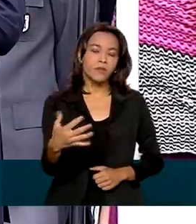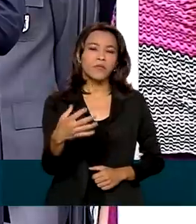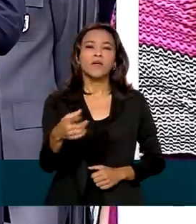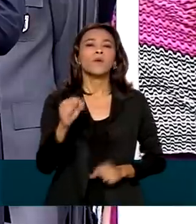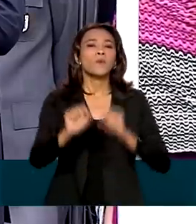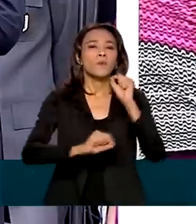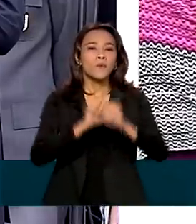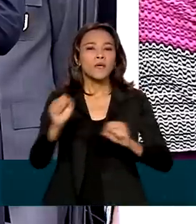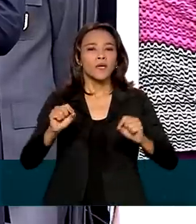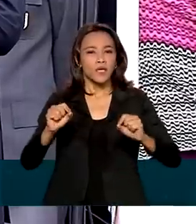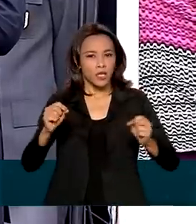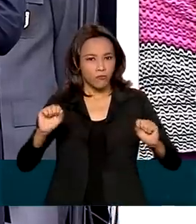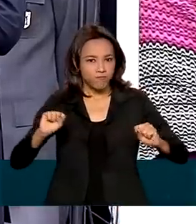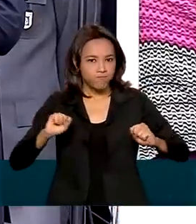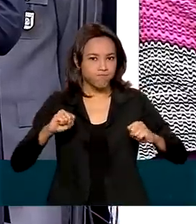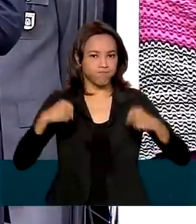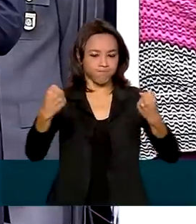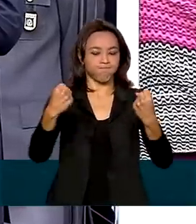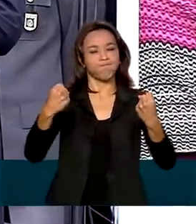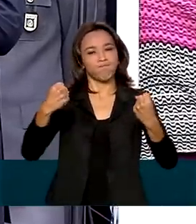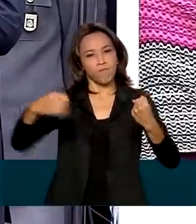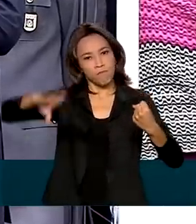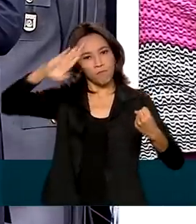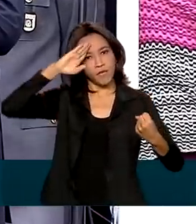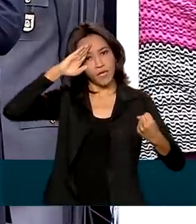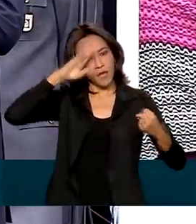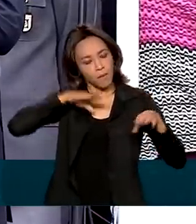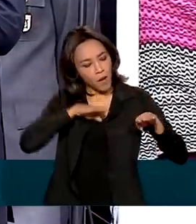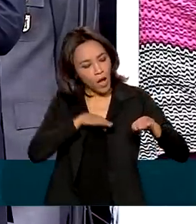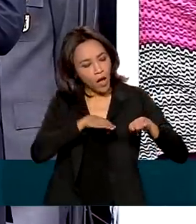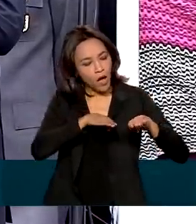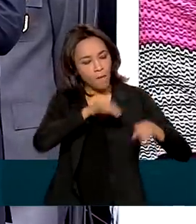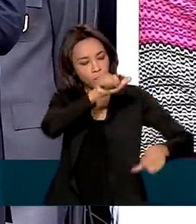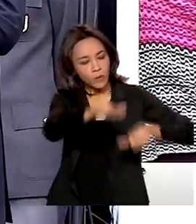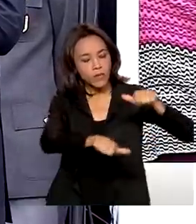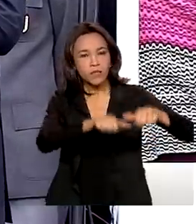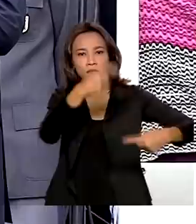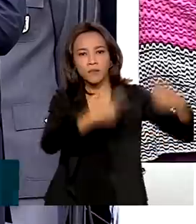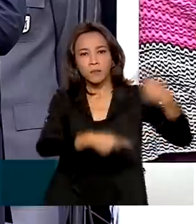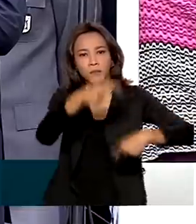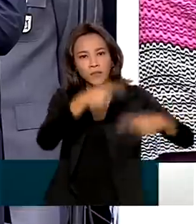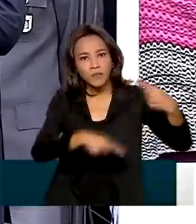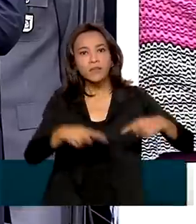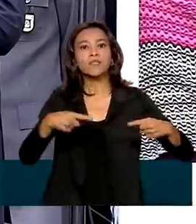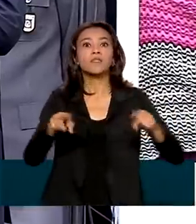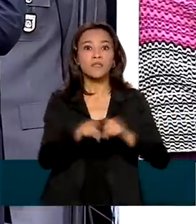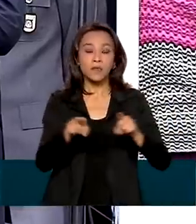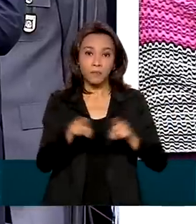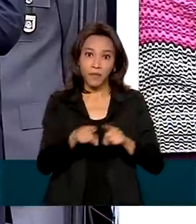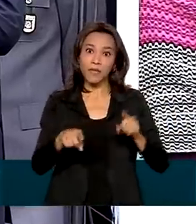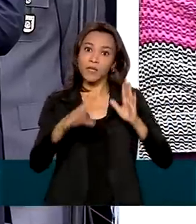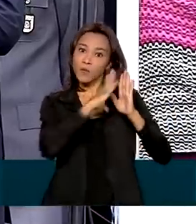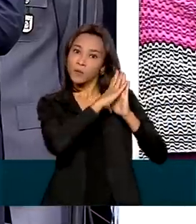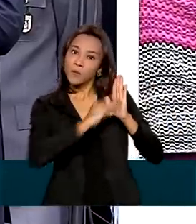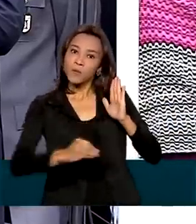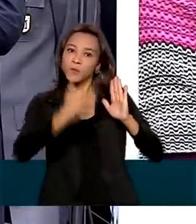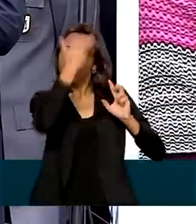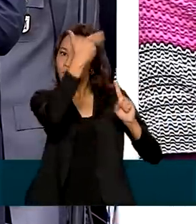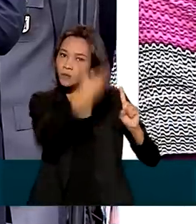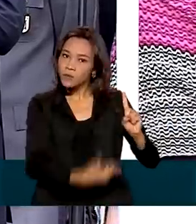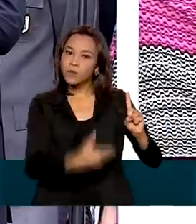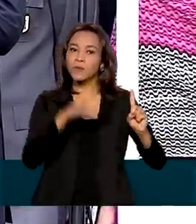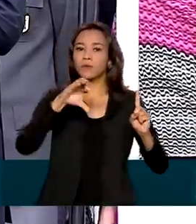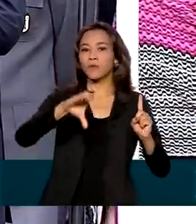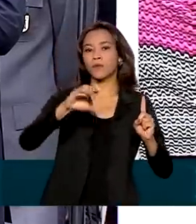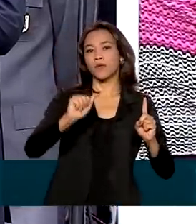evolução social, política e militar do Brasil, seguindo exemplos de nosso patrono, o Duque de Caxias,